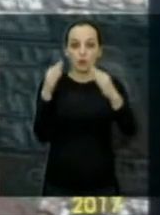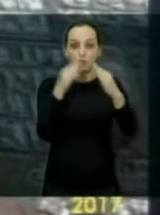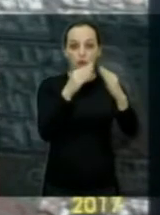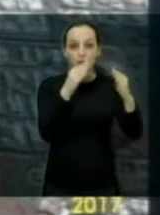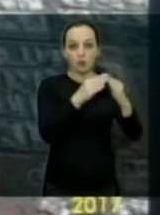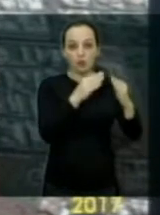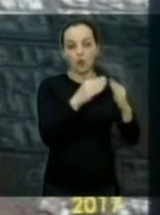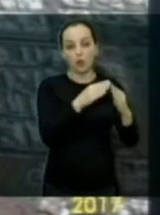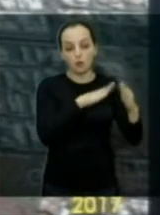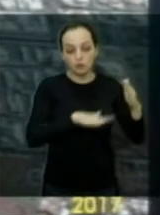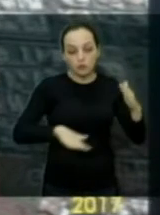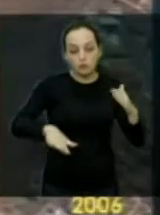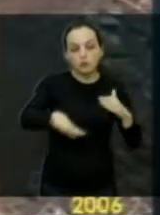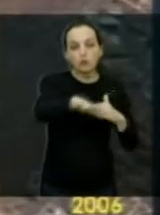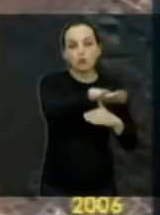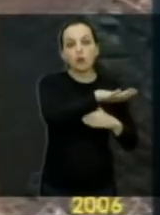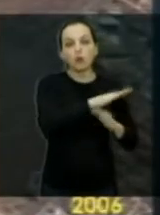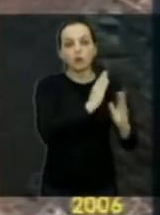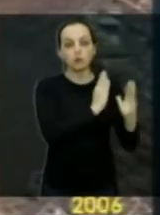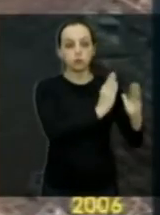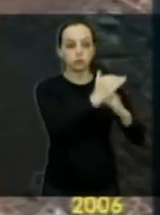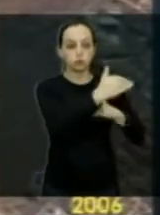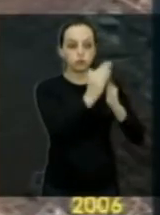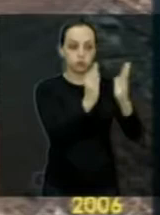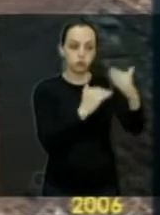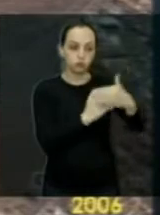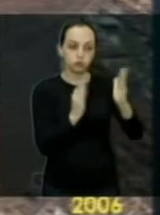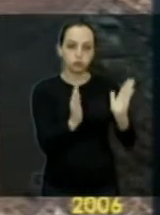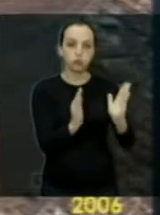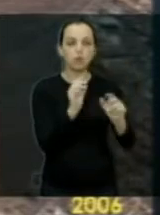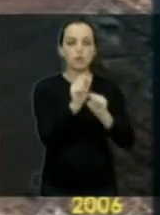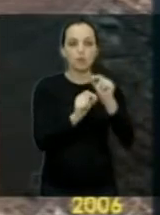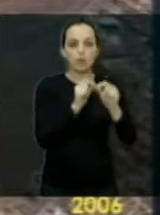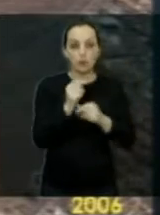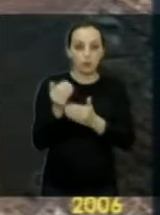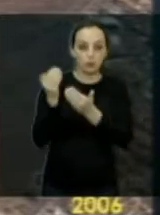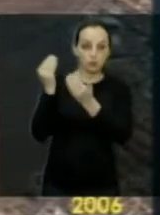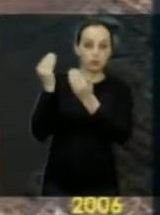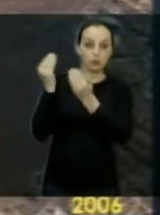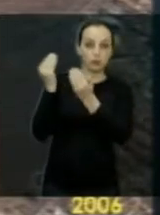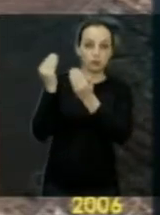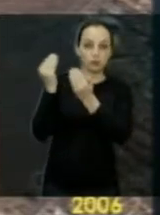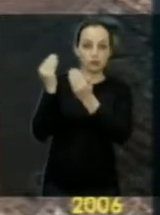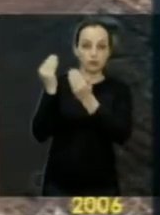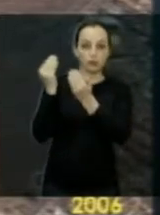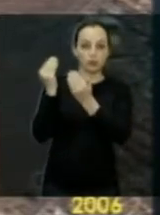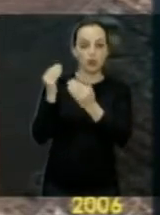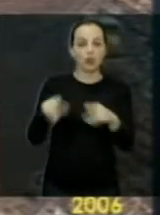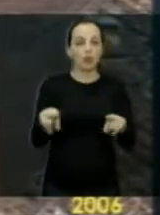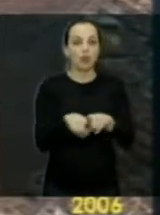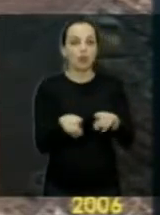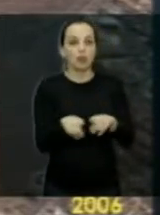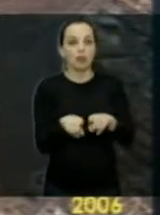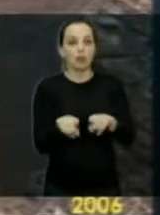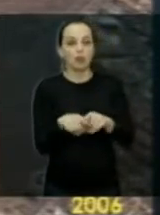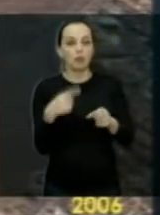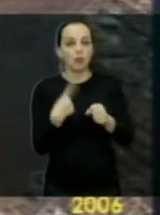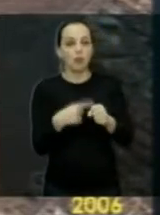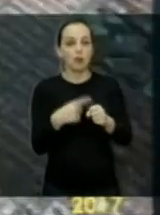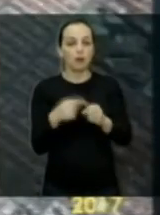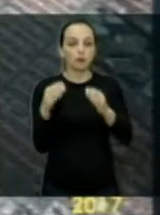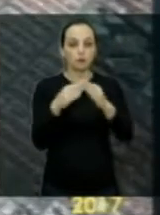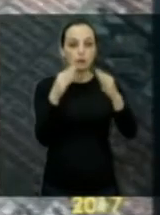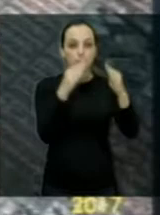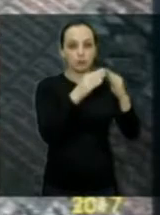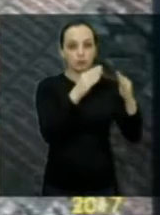fechado, com as bacias de contenção. E na parte de cima, lá para lado do Selmy Day, então, Minha Casa Minha Vida, pode